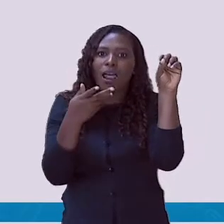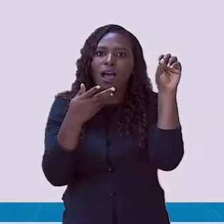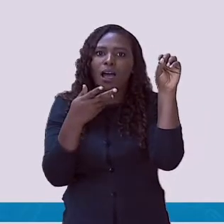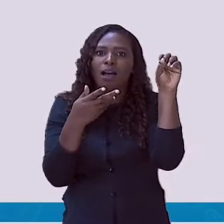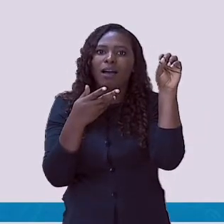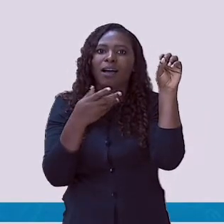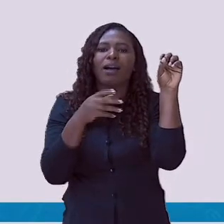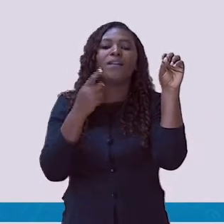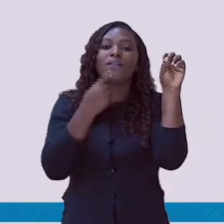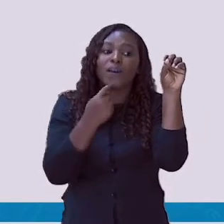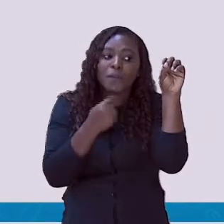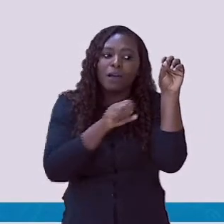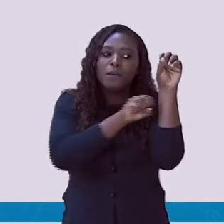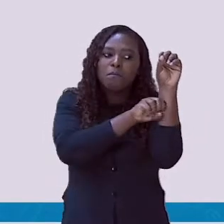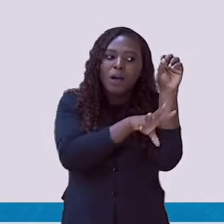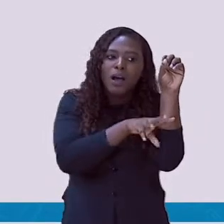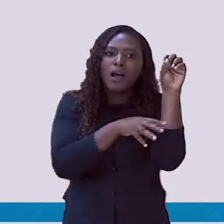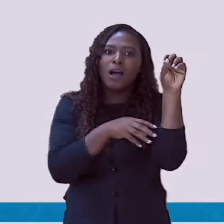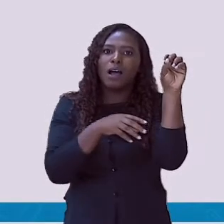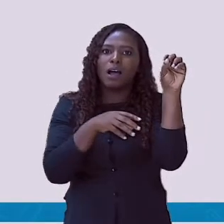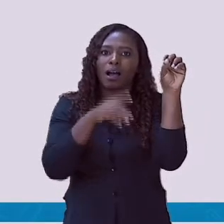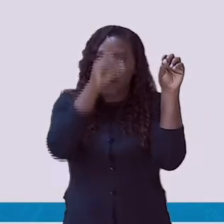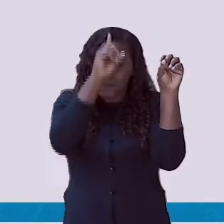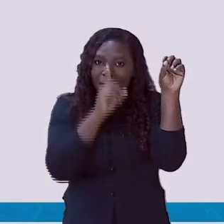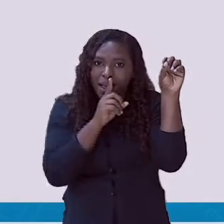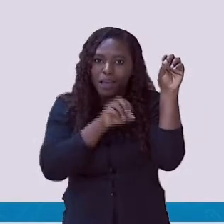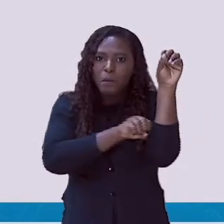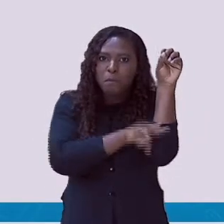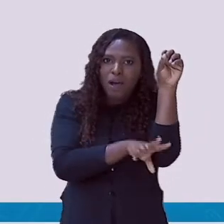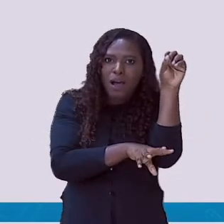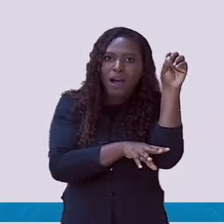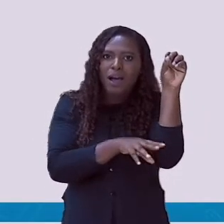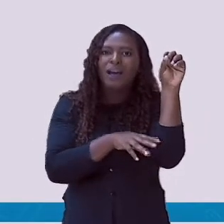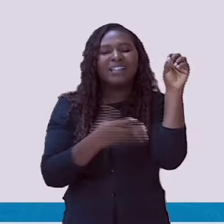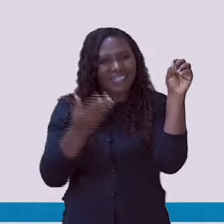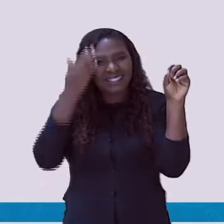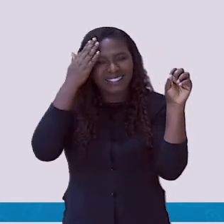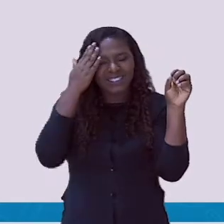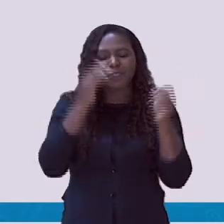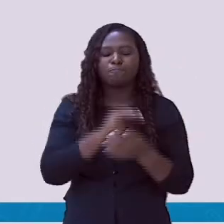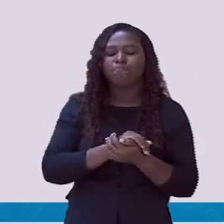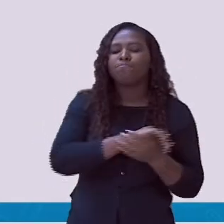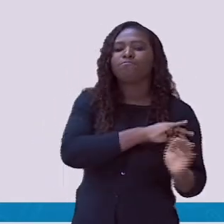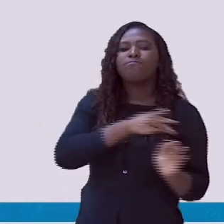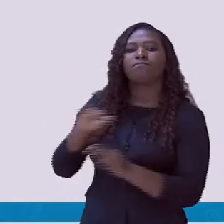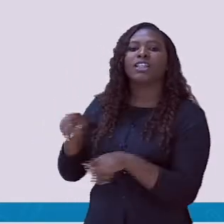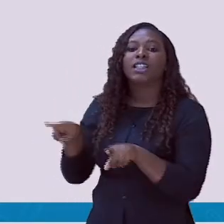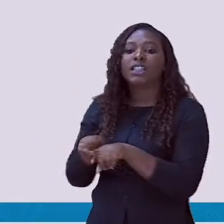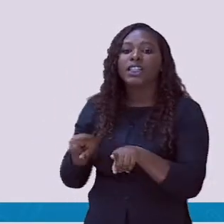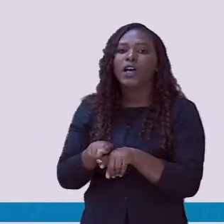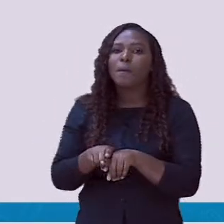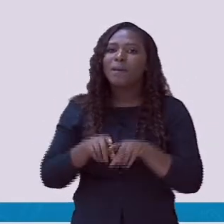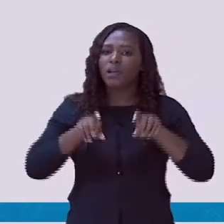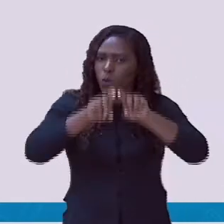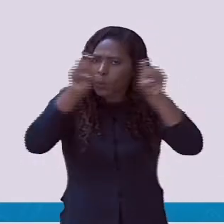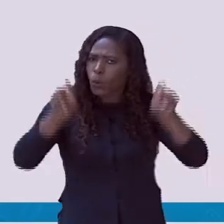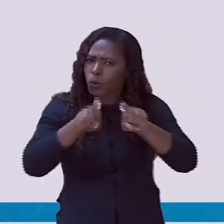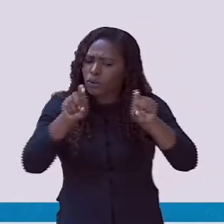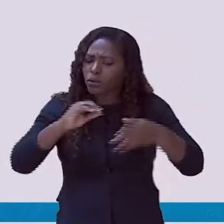O que não pode faltar? Softwares com sintetizadores de voz nos computadores.